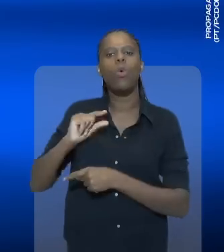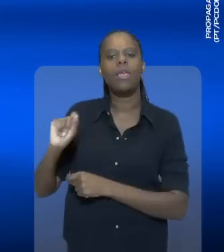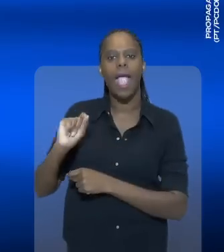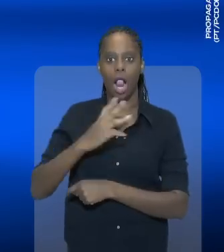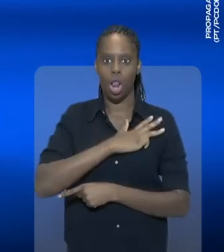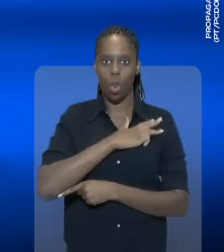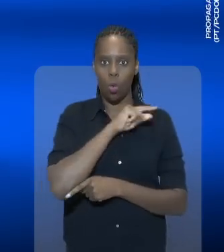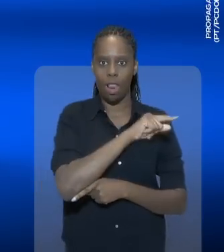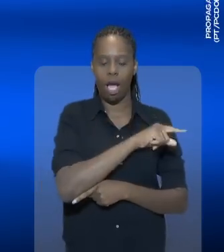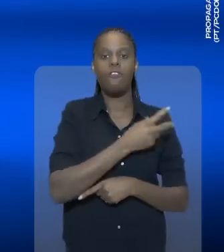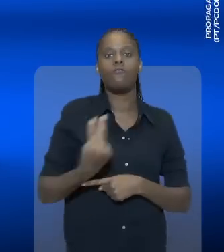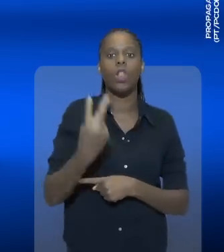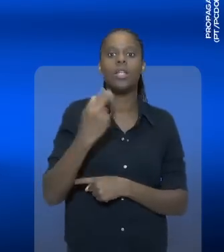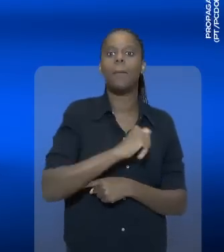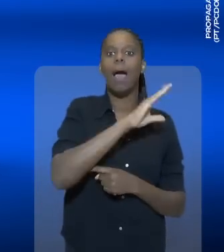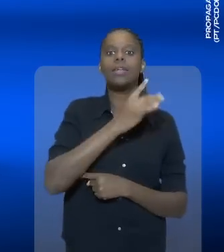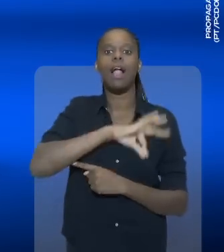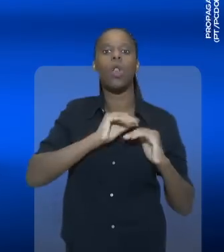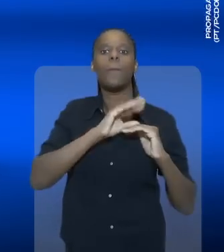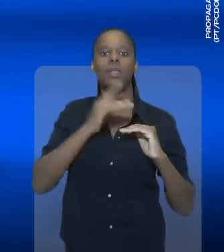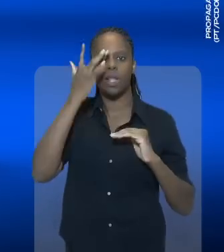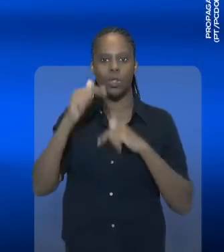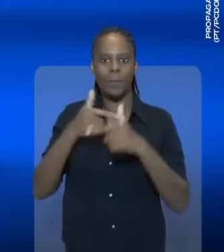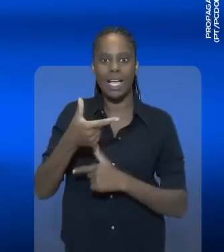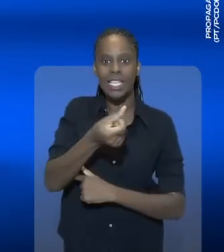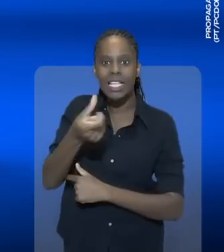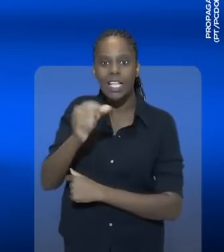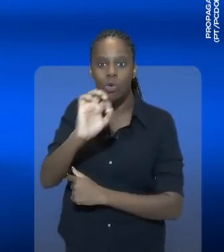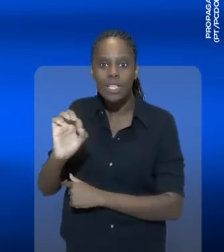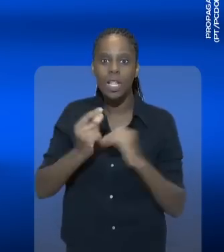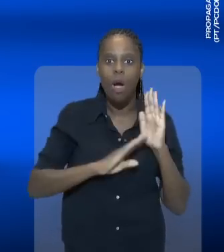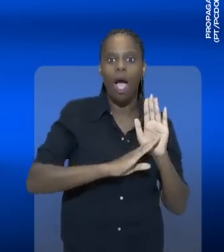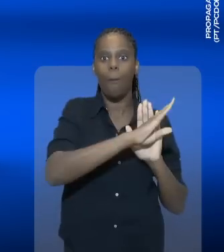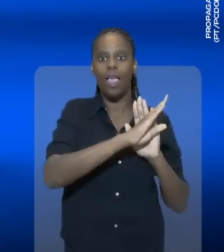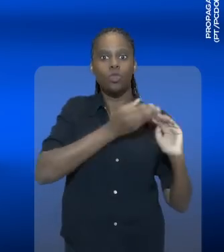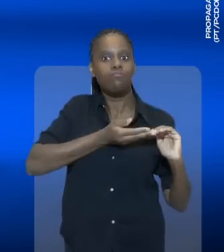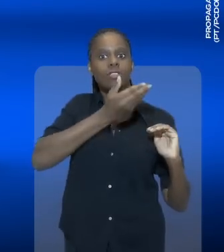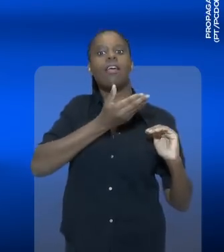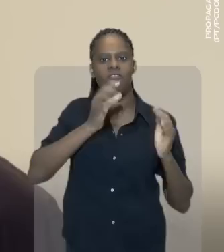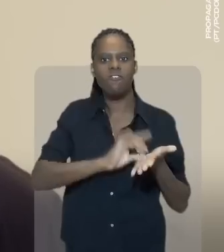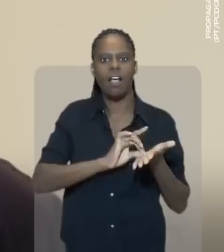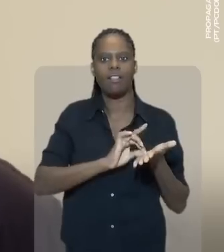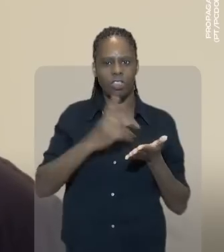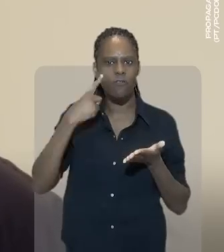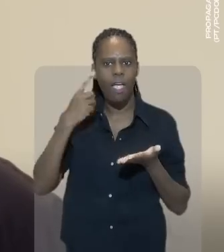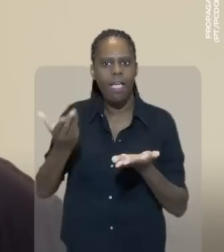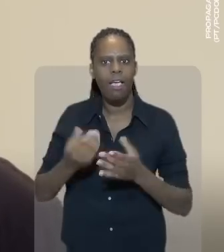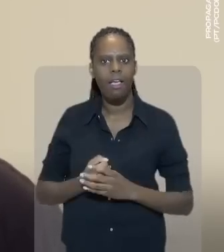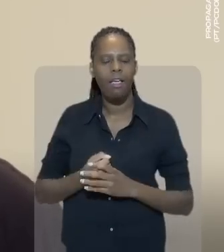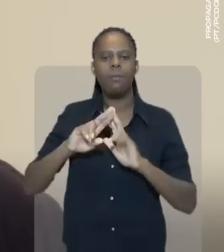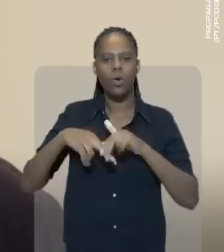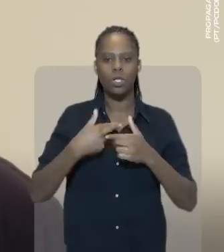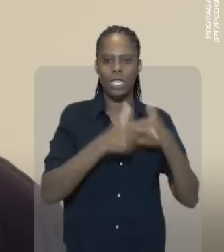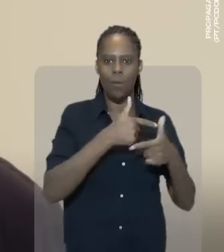enquanto Lula foi quem mais valorizou, 66% de aumento real. Confere aí. É por isso que os trabalhadores